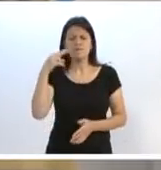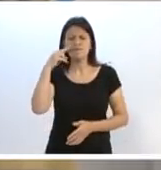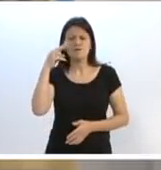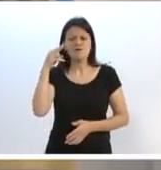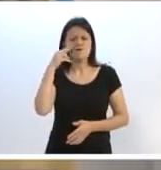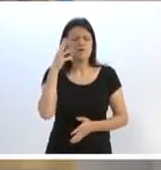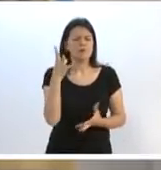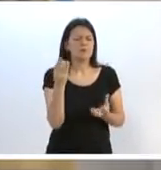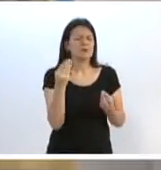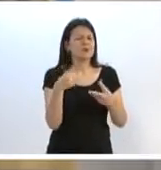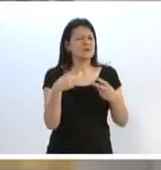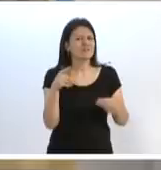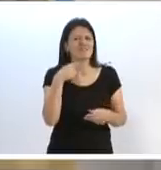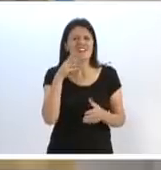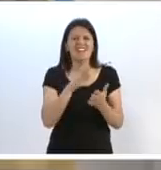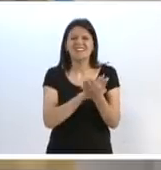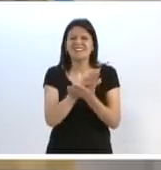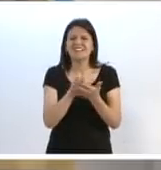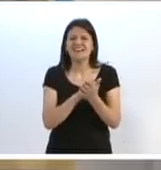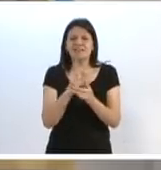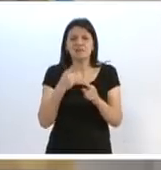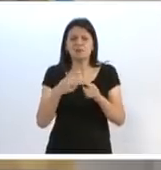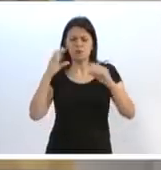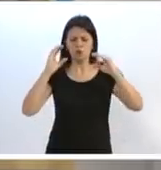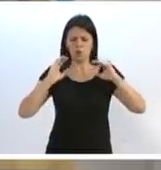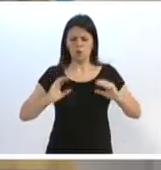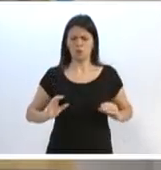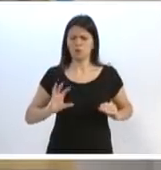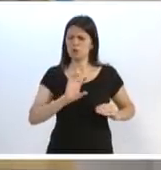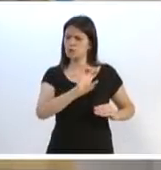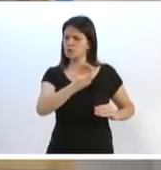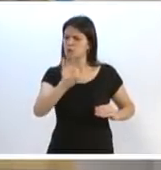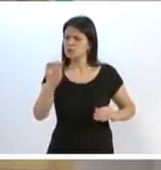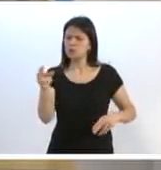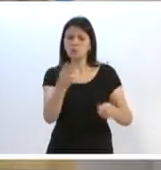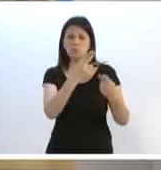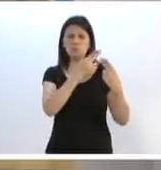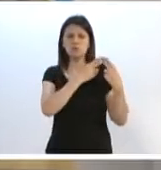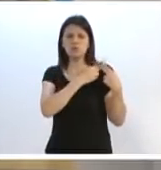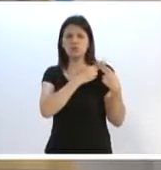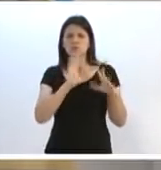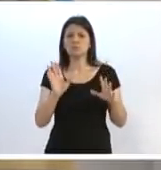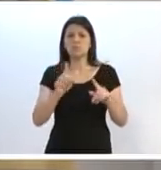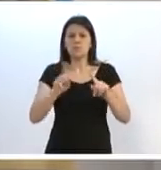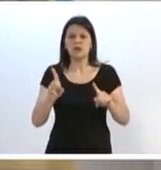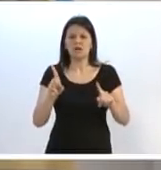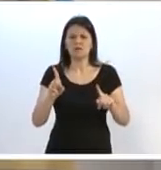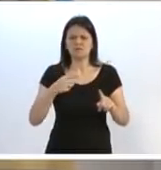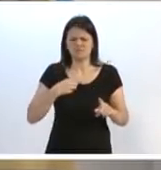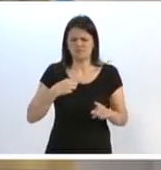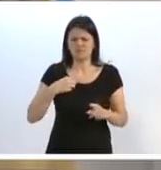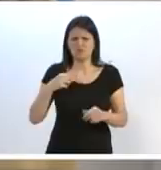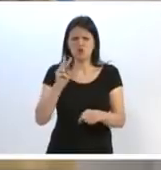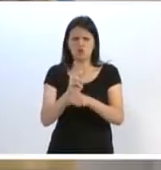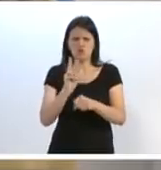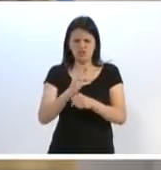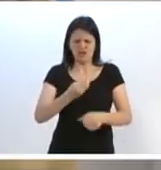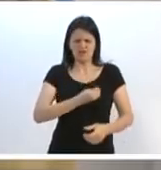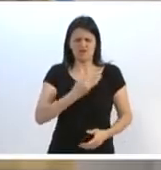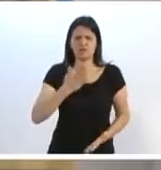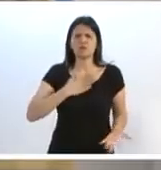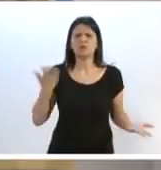E nunca falei nada. Porque eu acho que a conduta de cada um aqui é a responsabilidade de cada um. Agora, tirar o tempo para cuidar da vida dos outros?